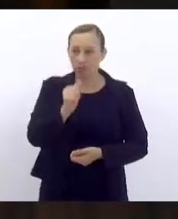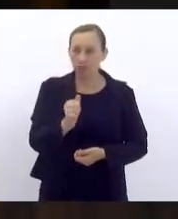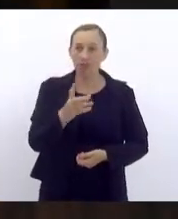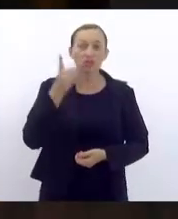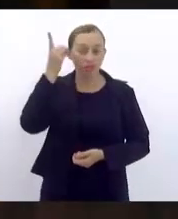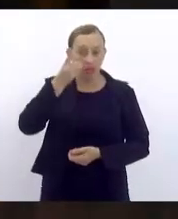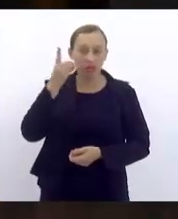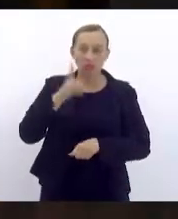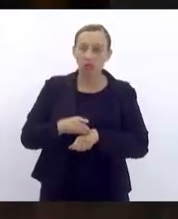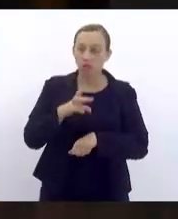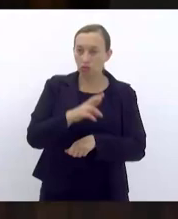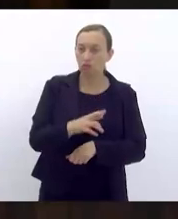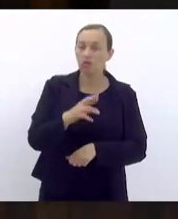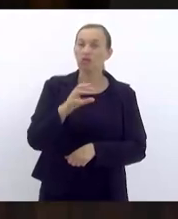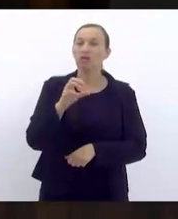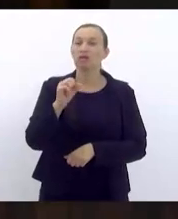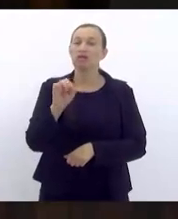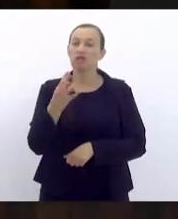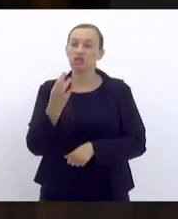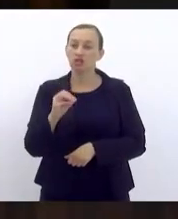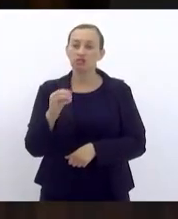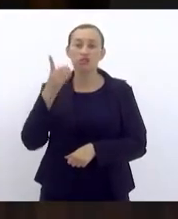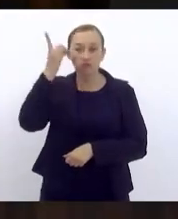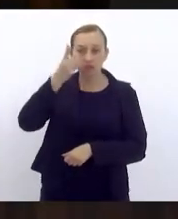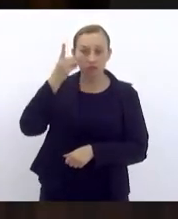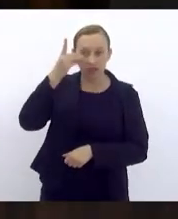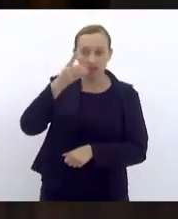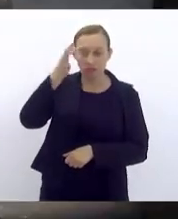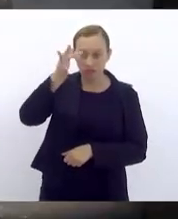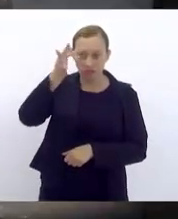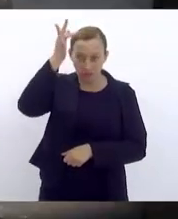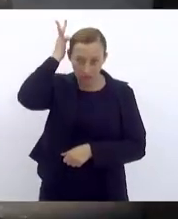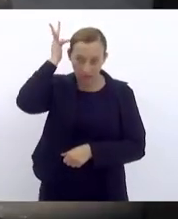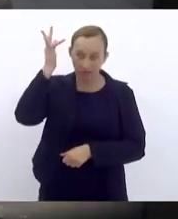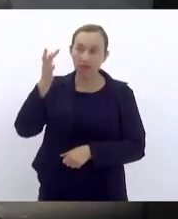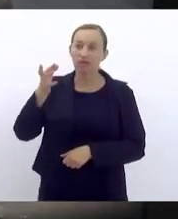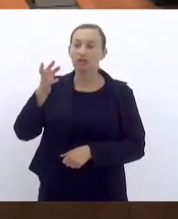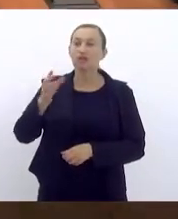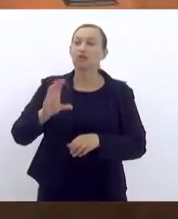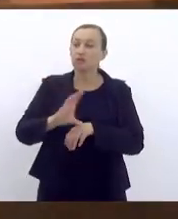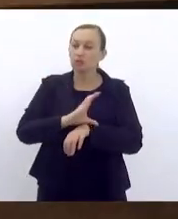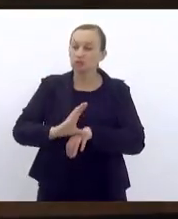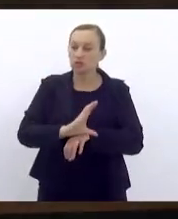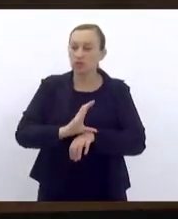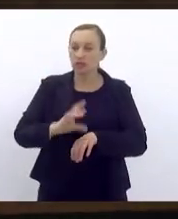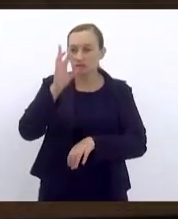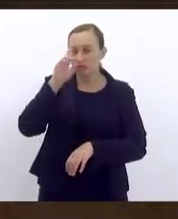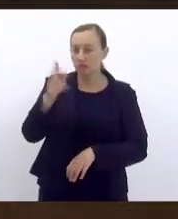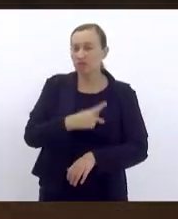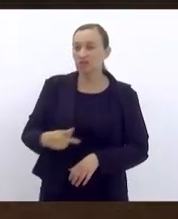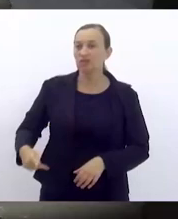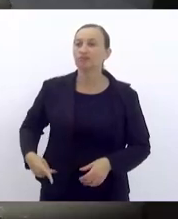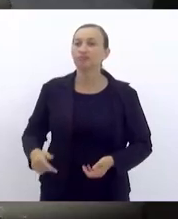Serginho deputado Fred Pacheco pareceres pela constitucionalidade presidente